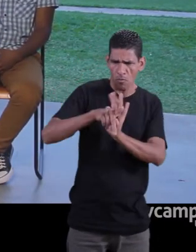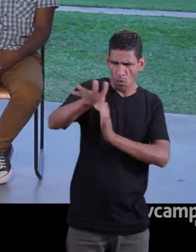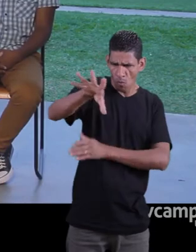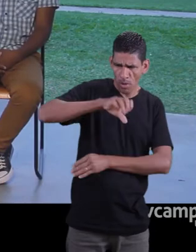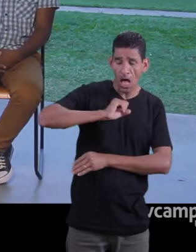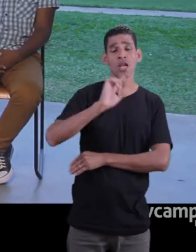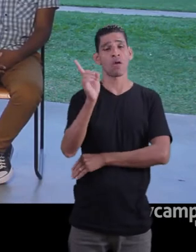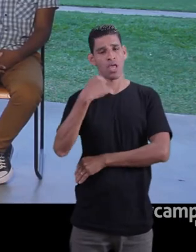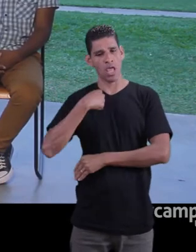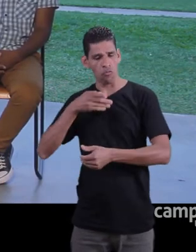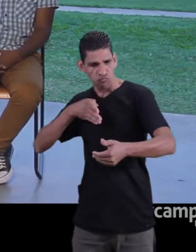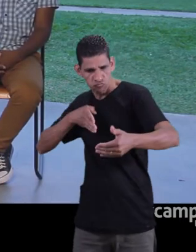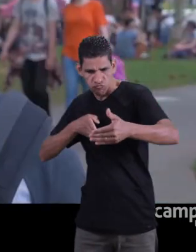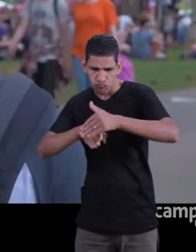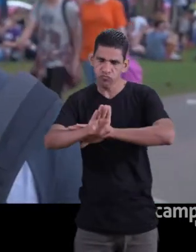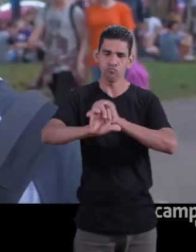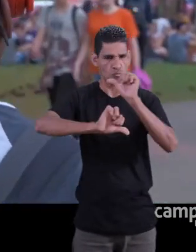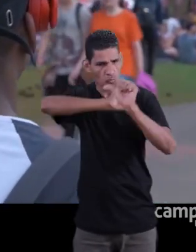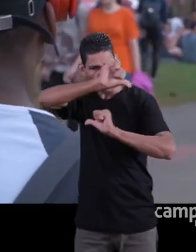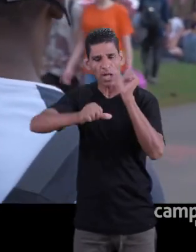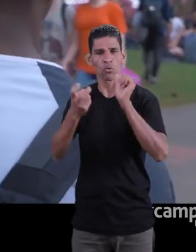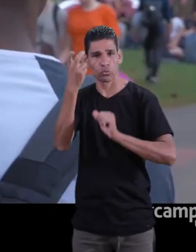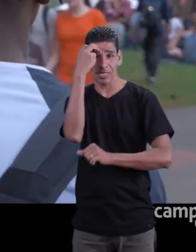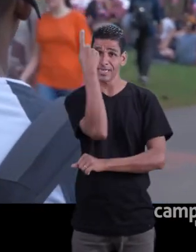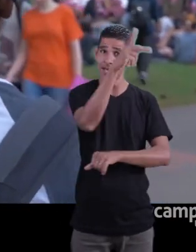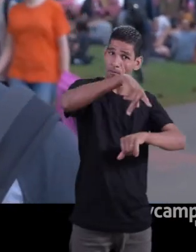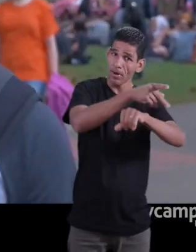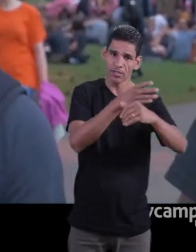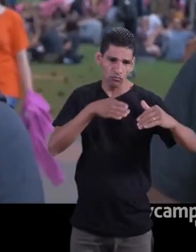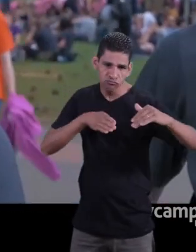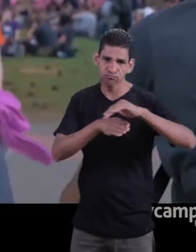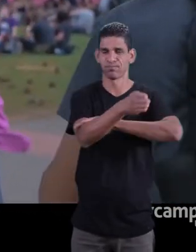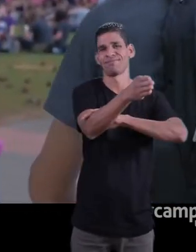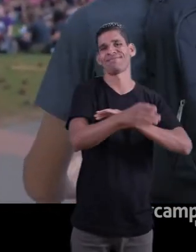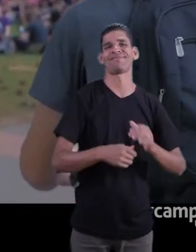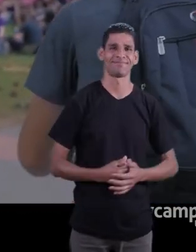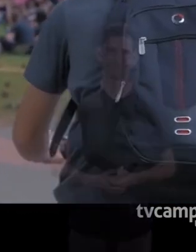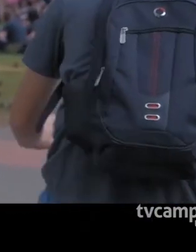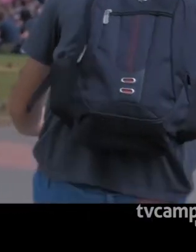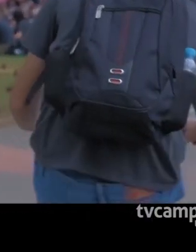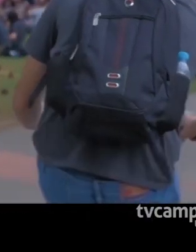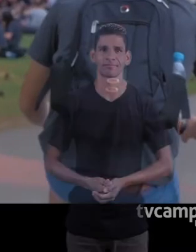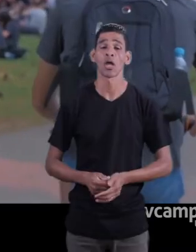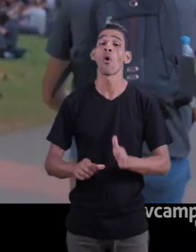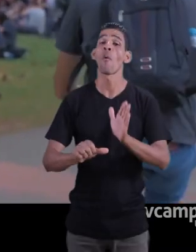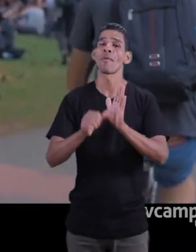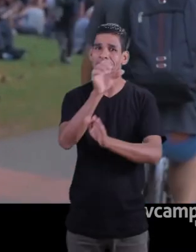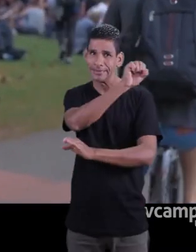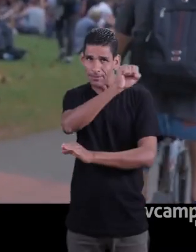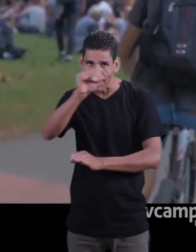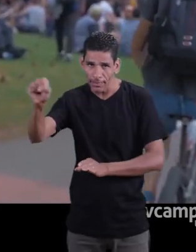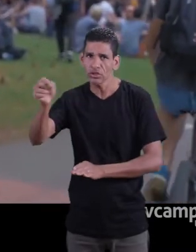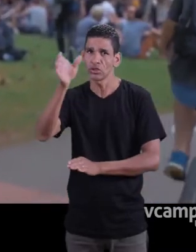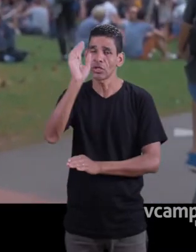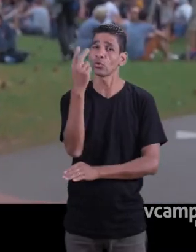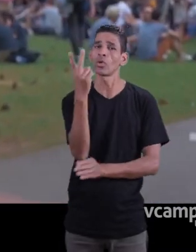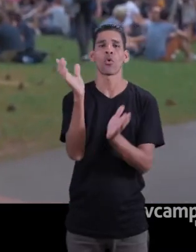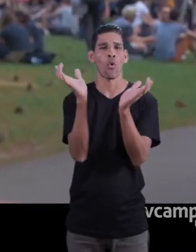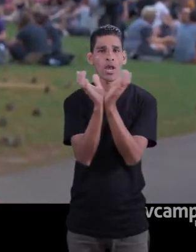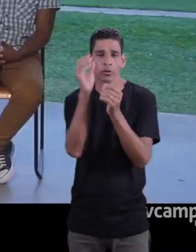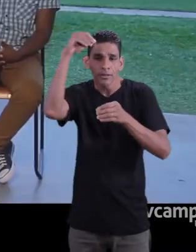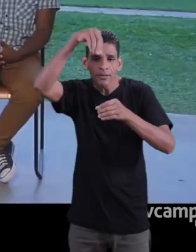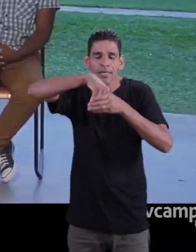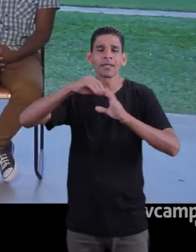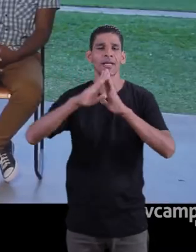tu tem que se adaptar com a cultura do país. Desde o meu primeiro semestre, eu tenho dois colegas que moraram no mesmo